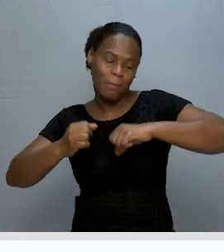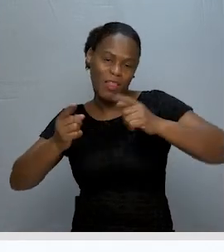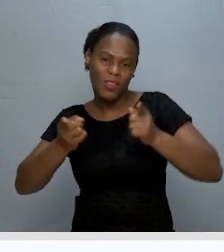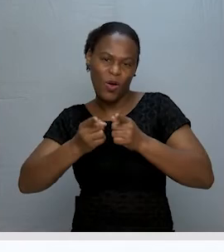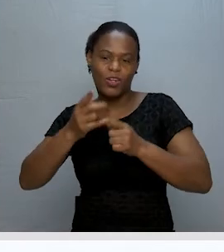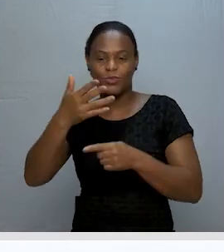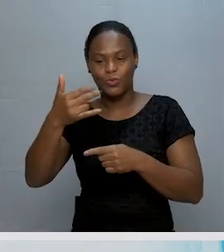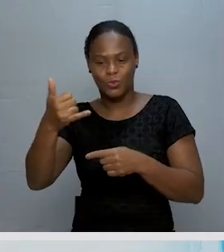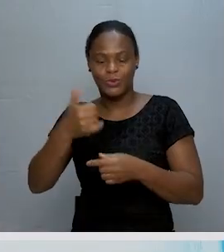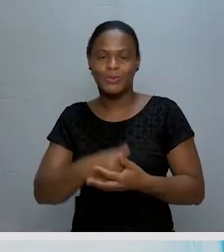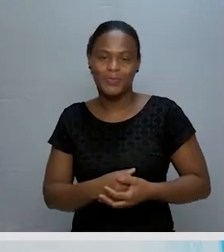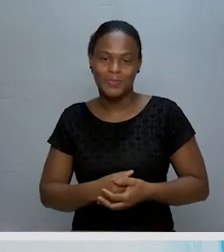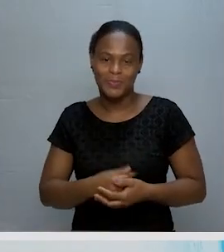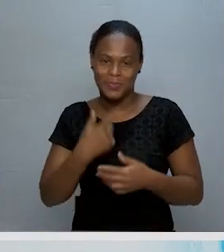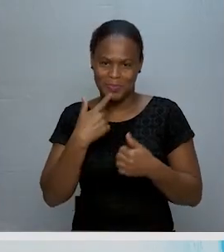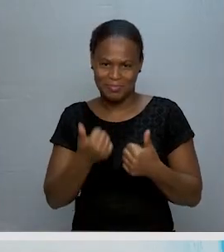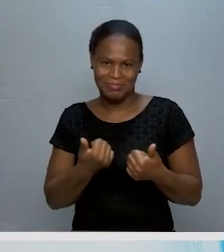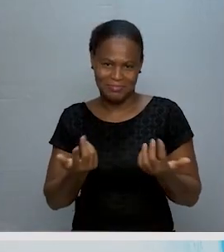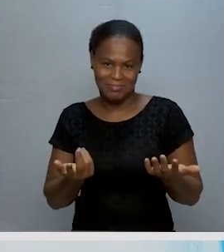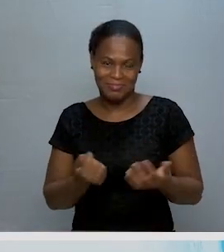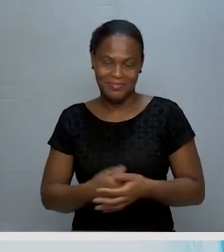12. Muito bem.